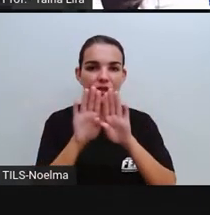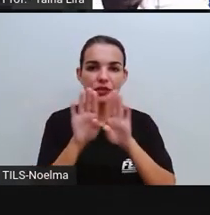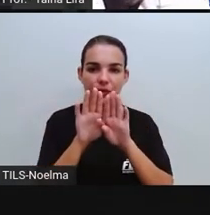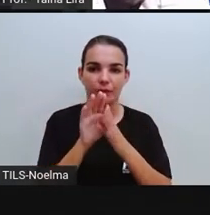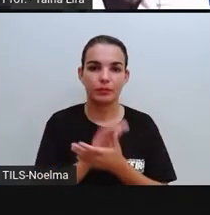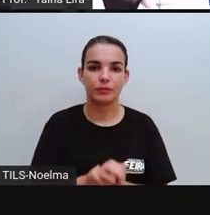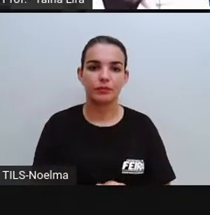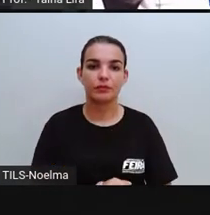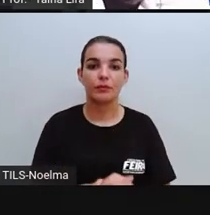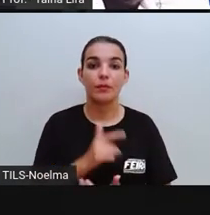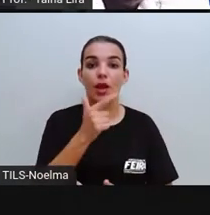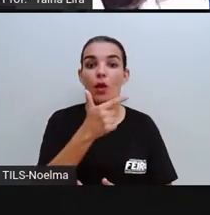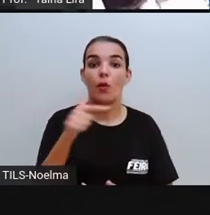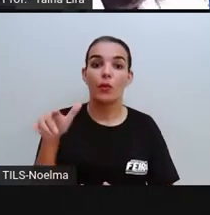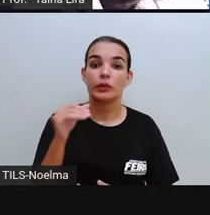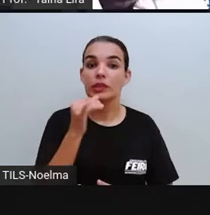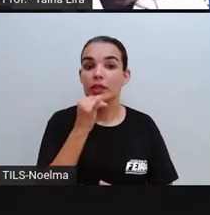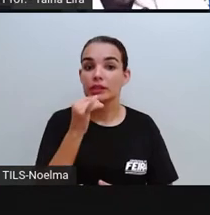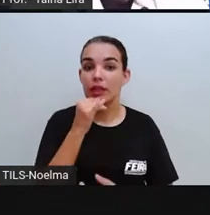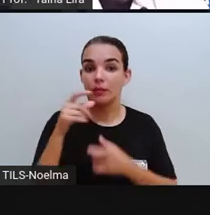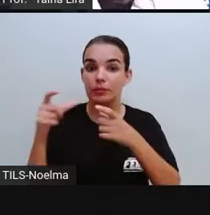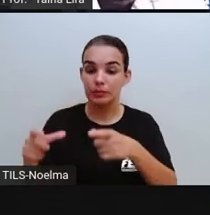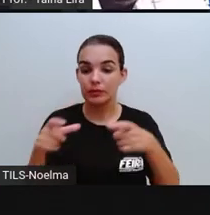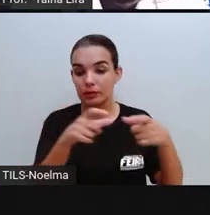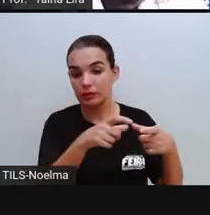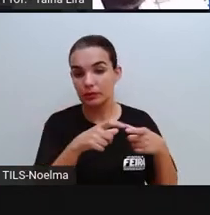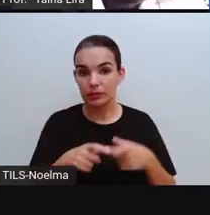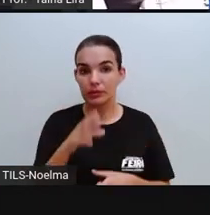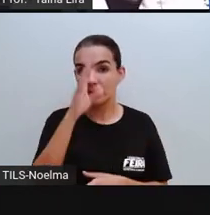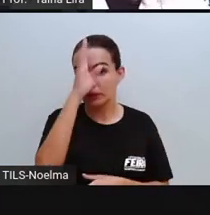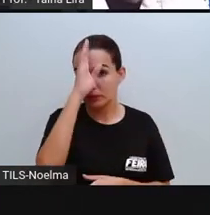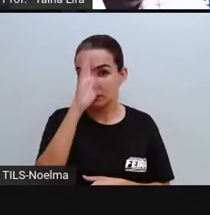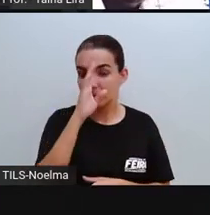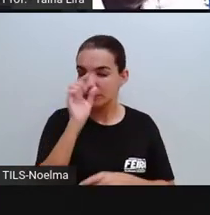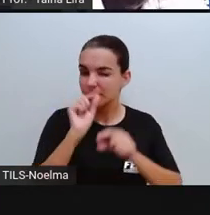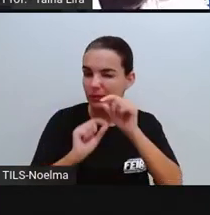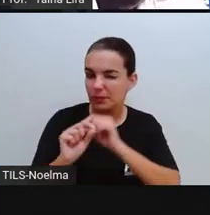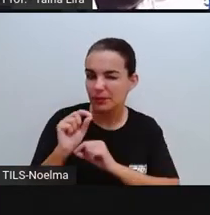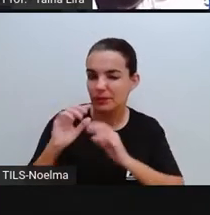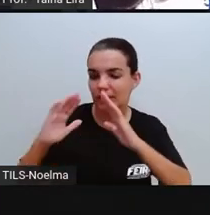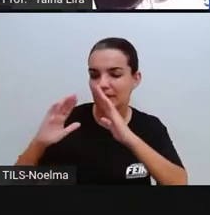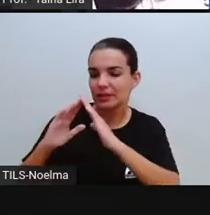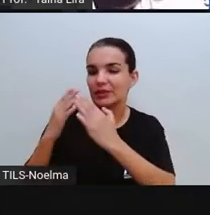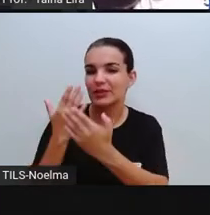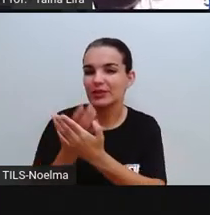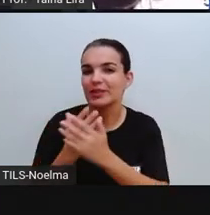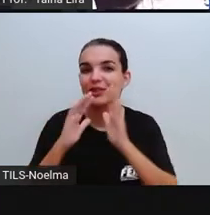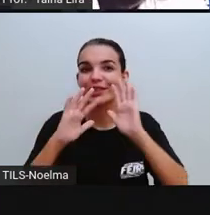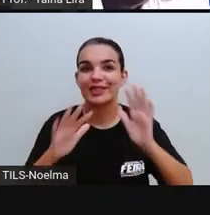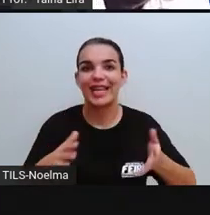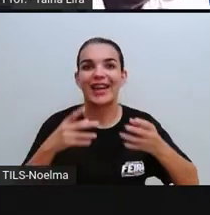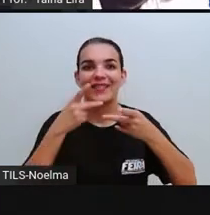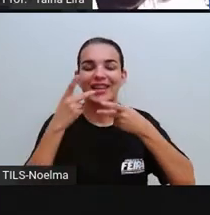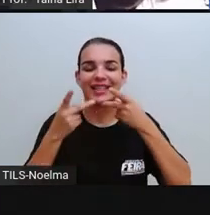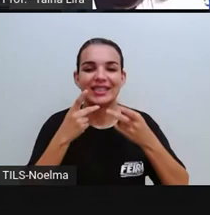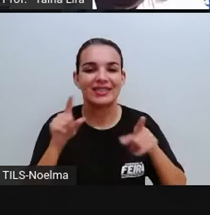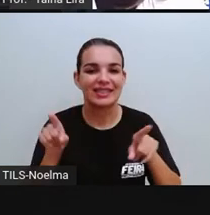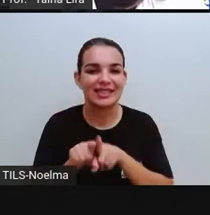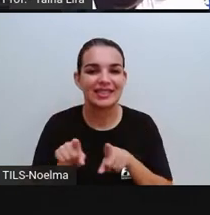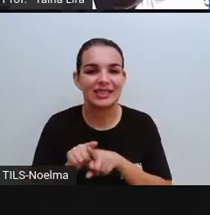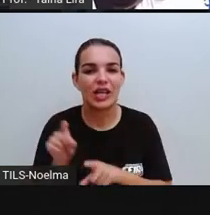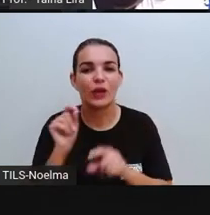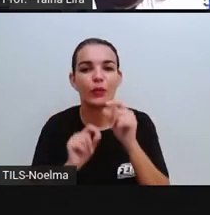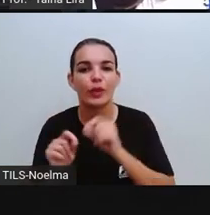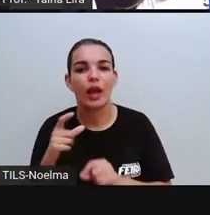Outro exemplo aí de espaço público são as escolas, que nós até já falamos aqui, né? As